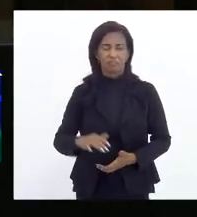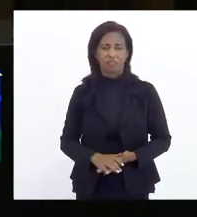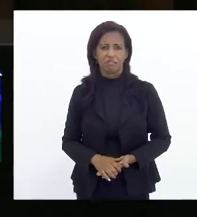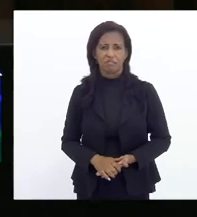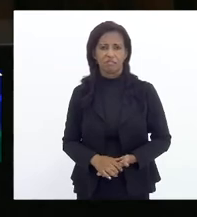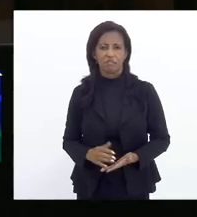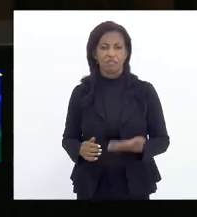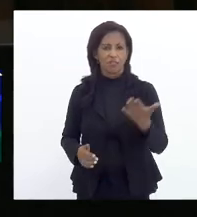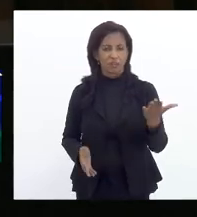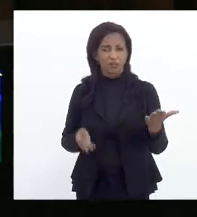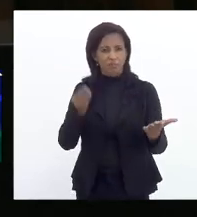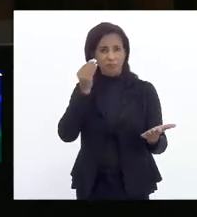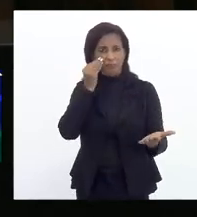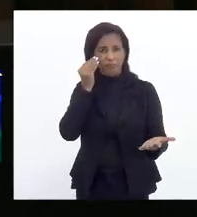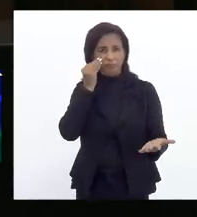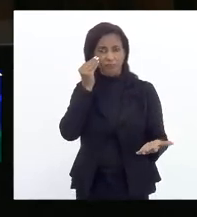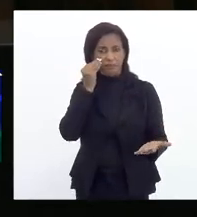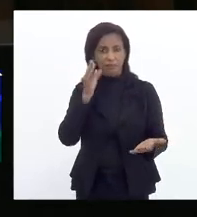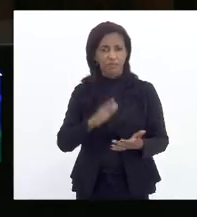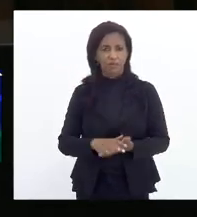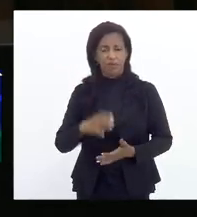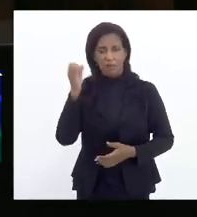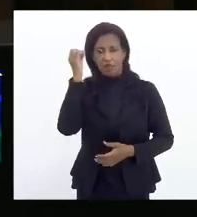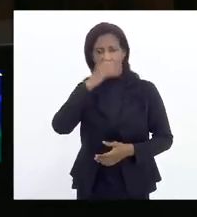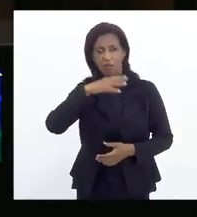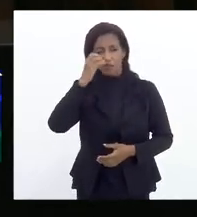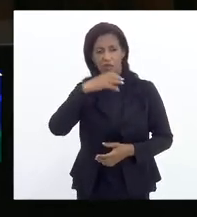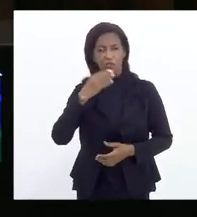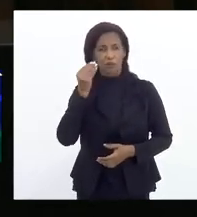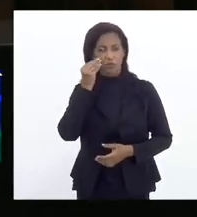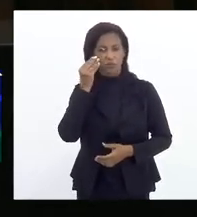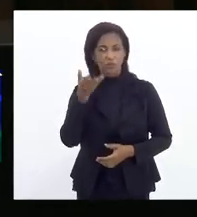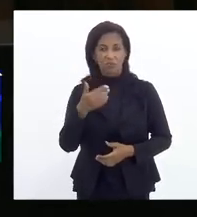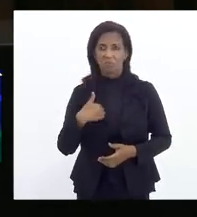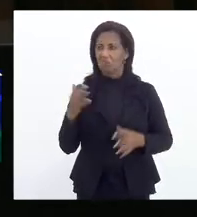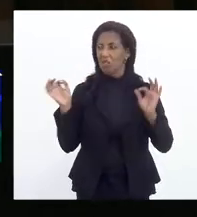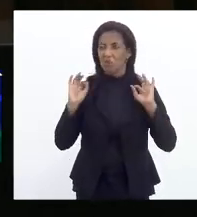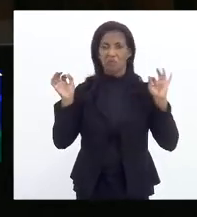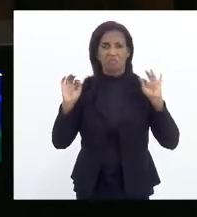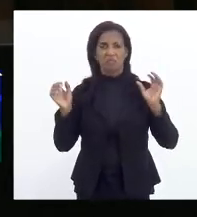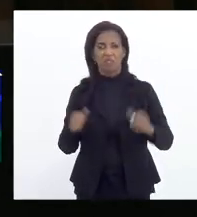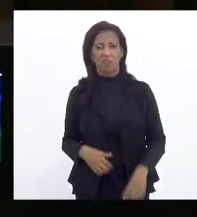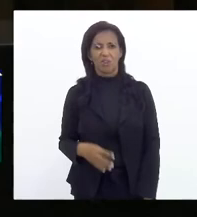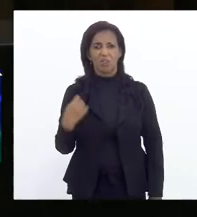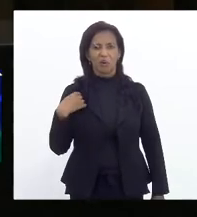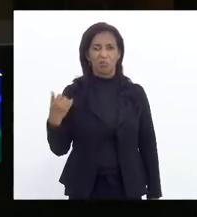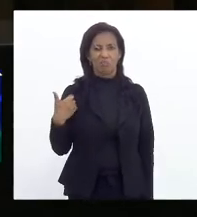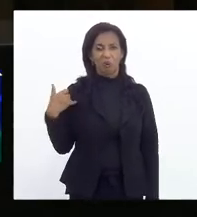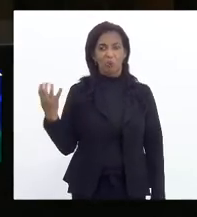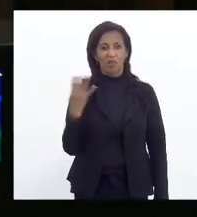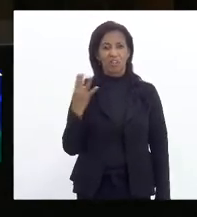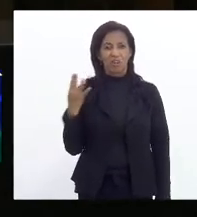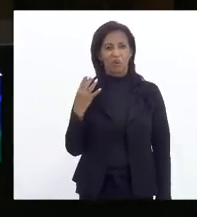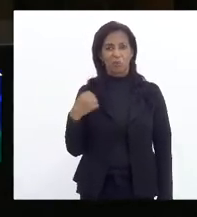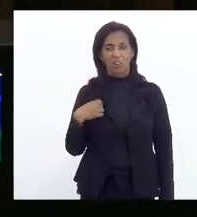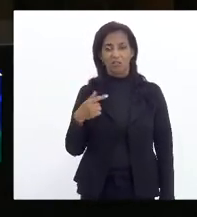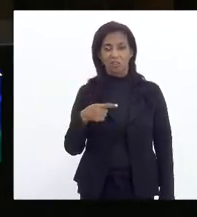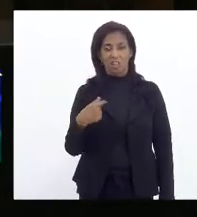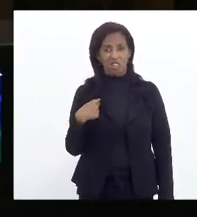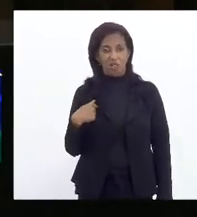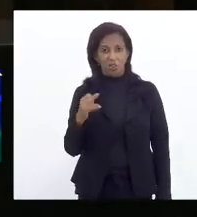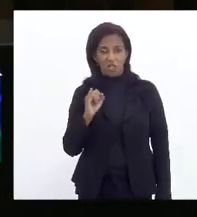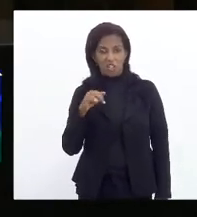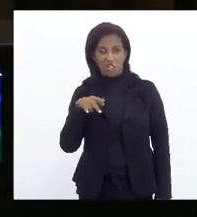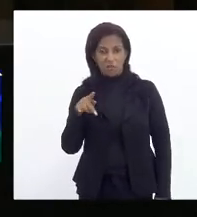fosse assistir aos abusos que assisti, nem eu, com 44 anos, inspetor da